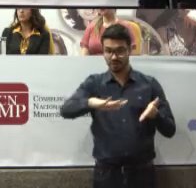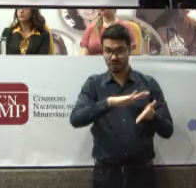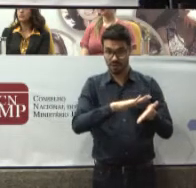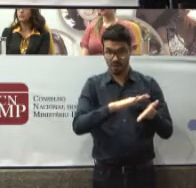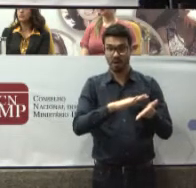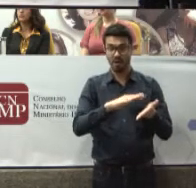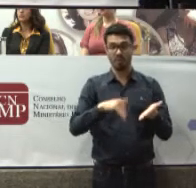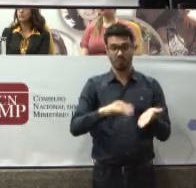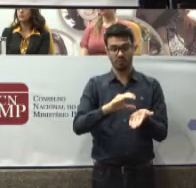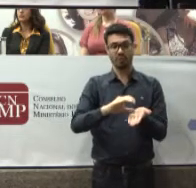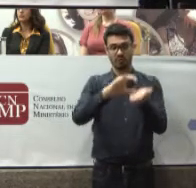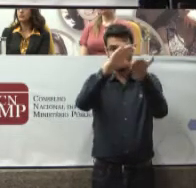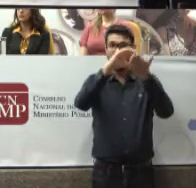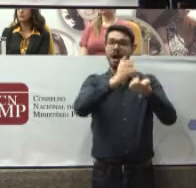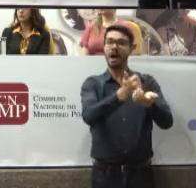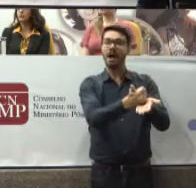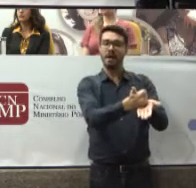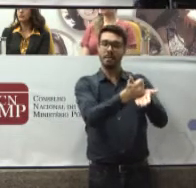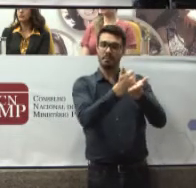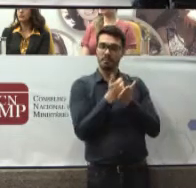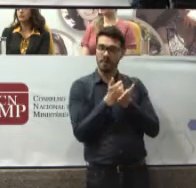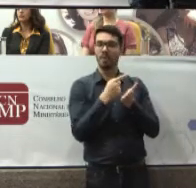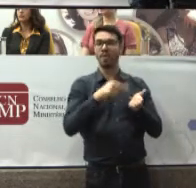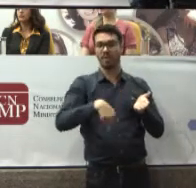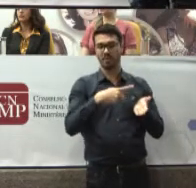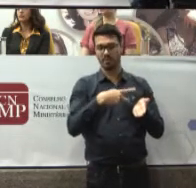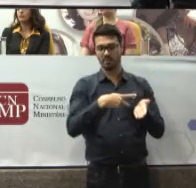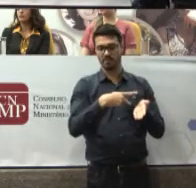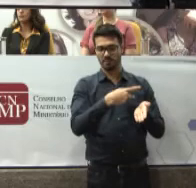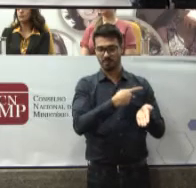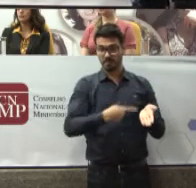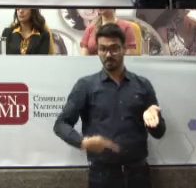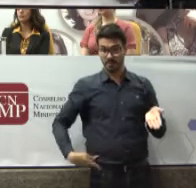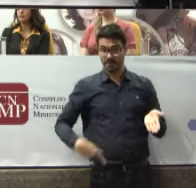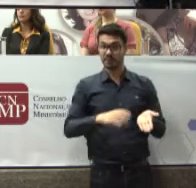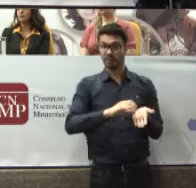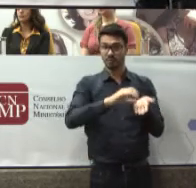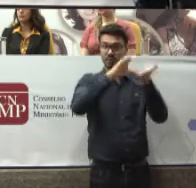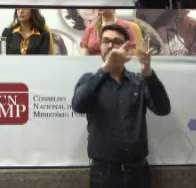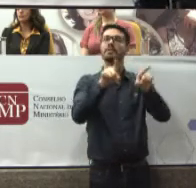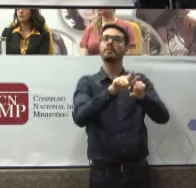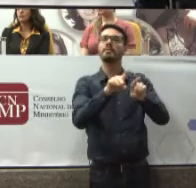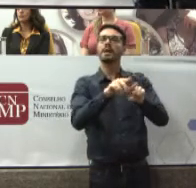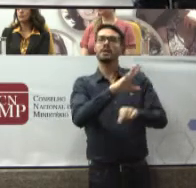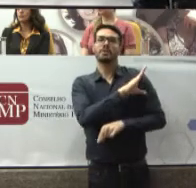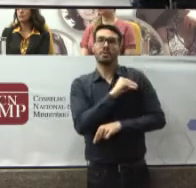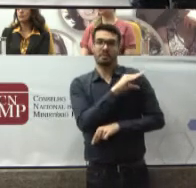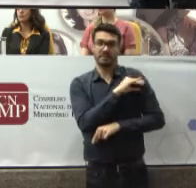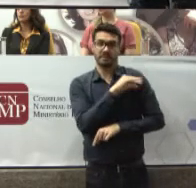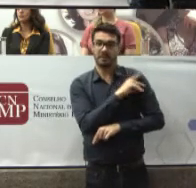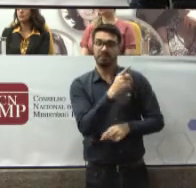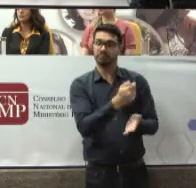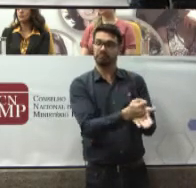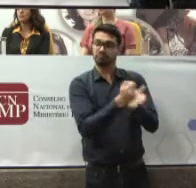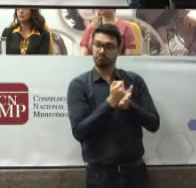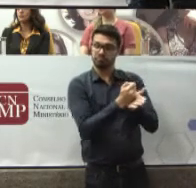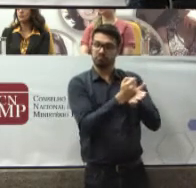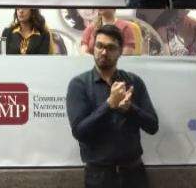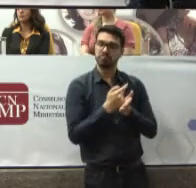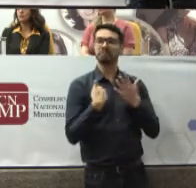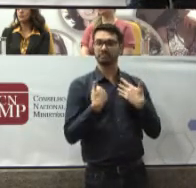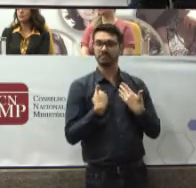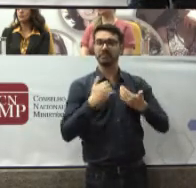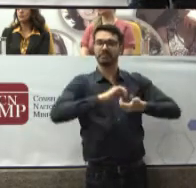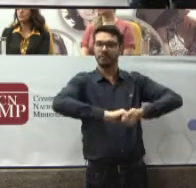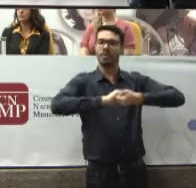apoio não só às atividades institucionais da presidência Mas também das comissões A exemplo dessa E saudar